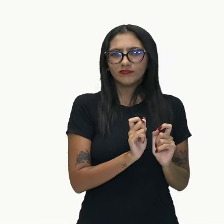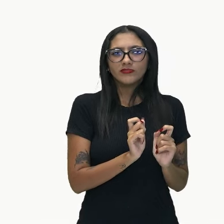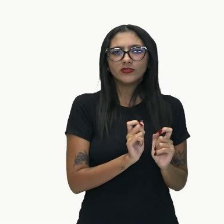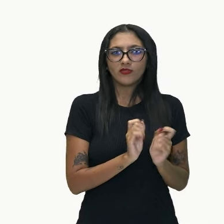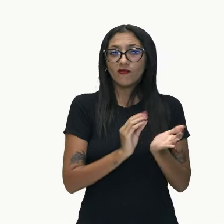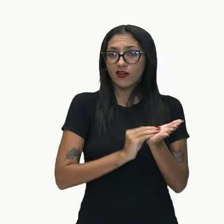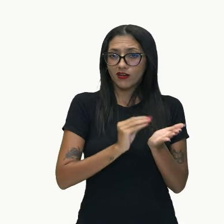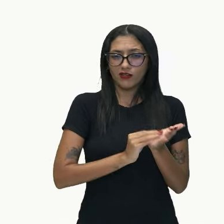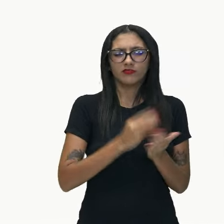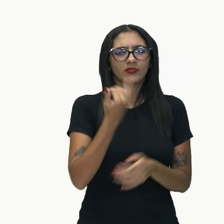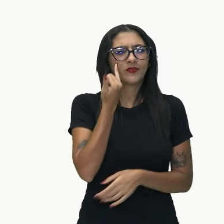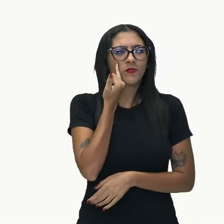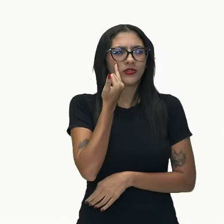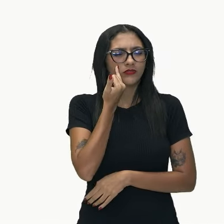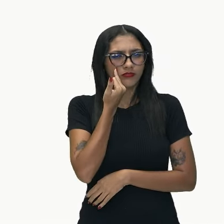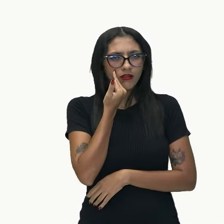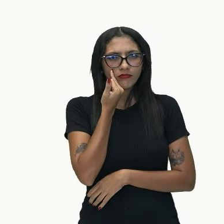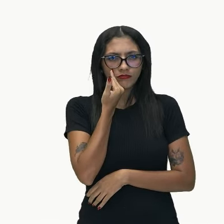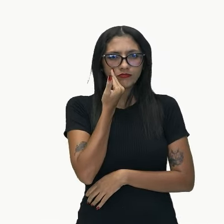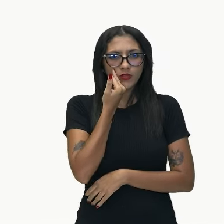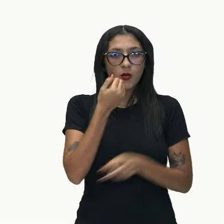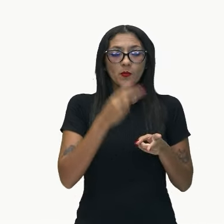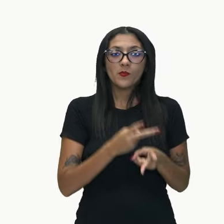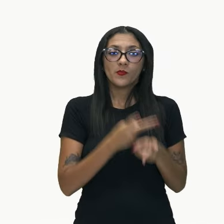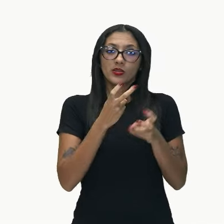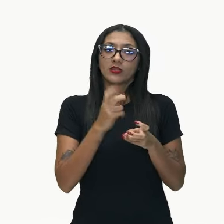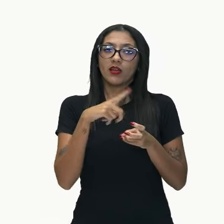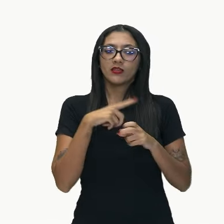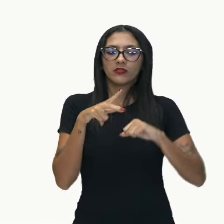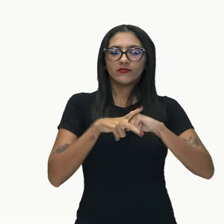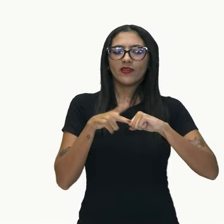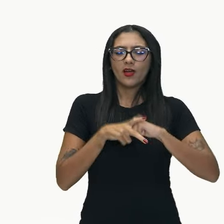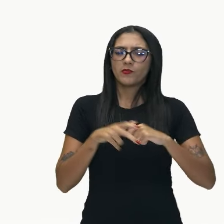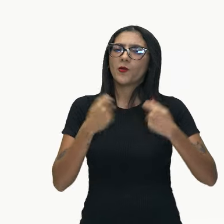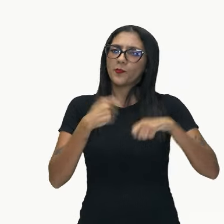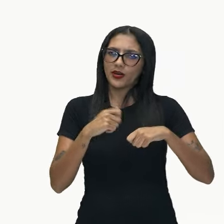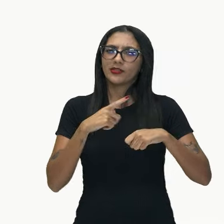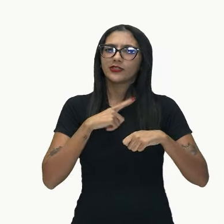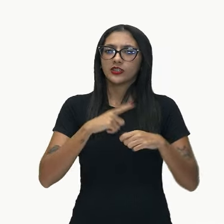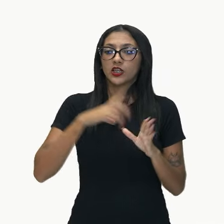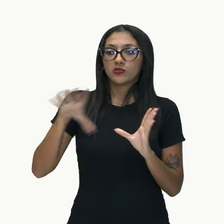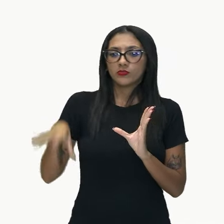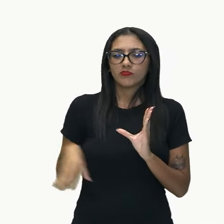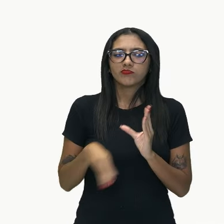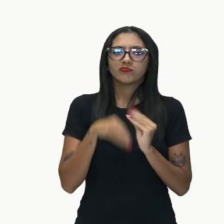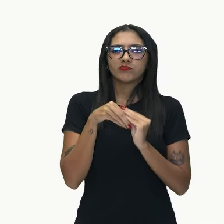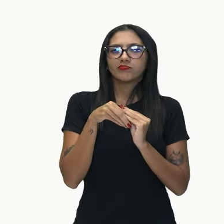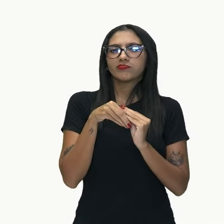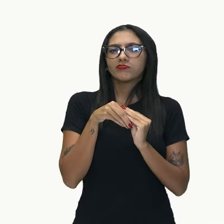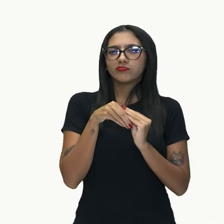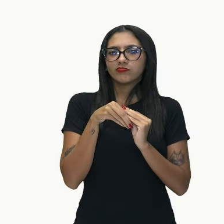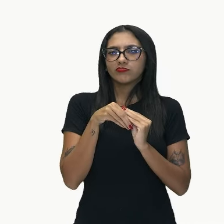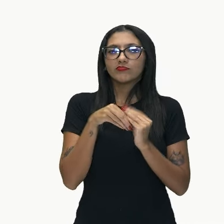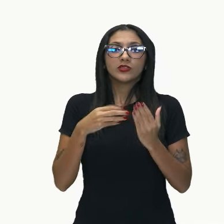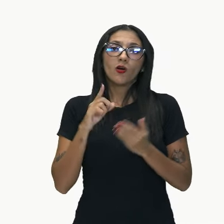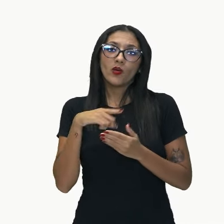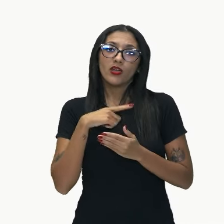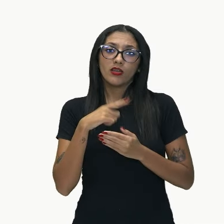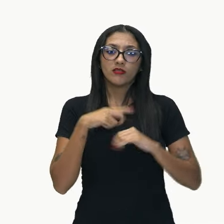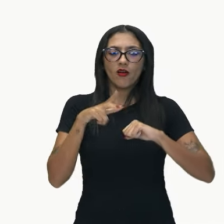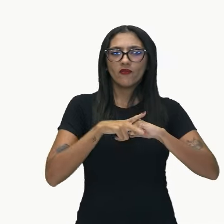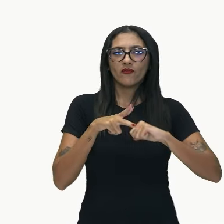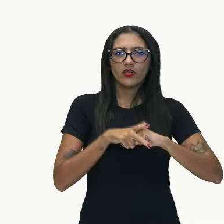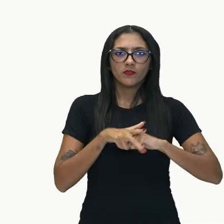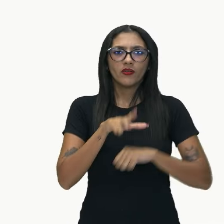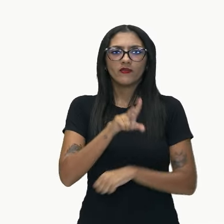mostra que o verbo, ele precisa de complementação, ele pede isso, então, ele é um verbo transitivo, tá?